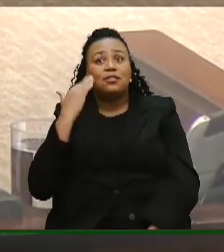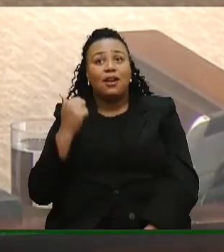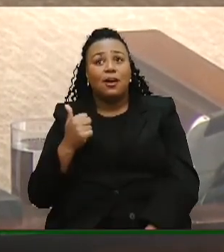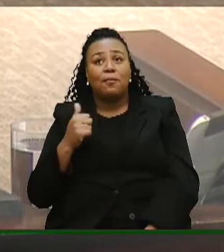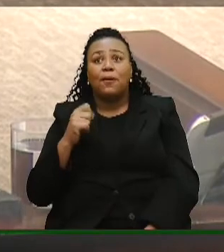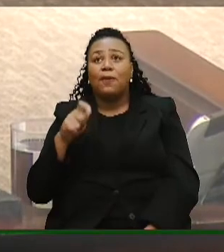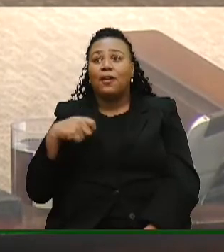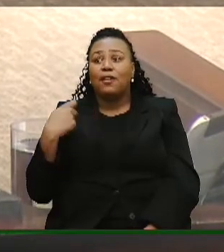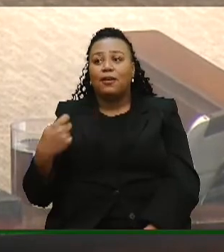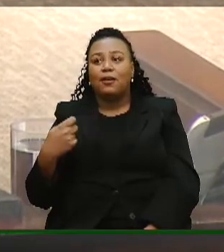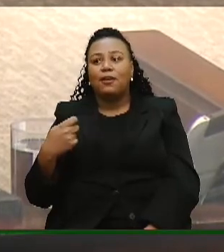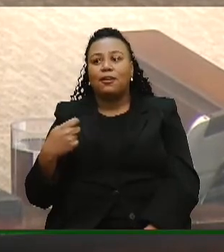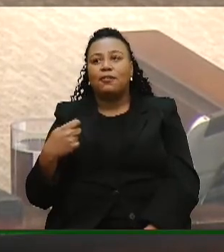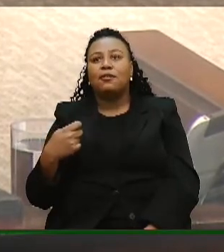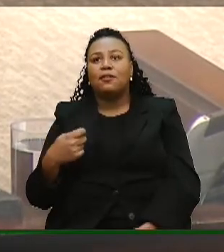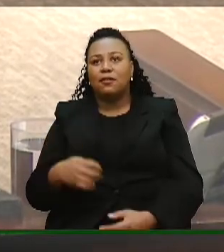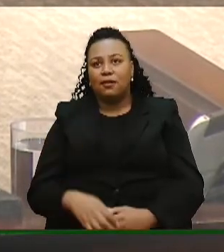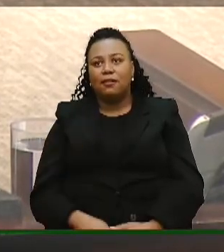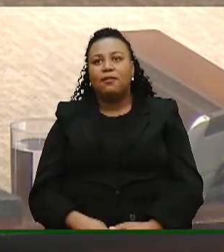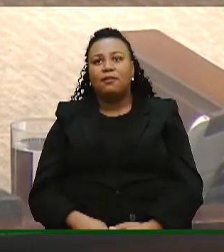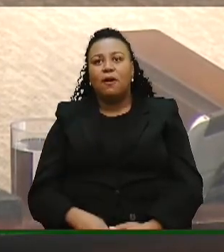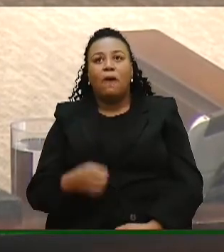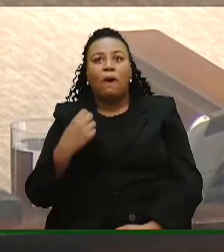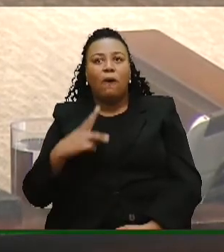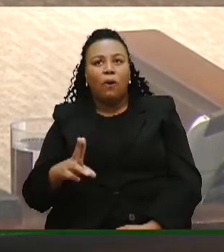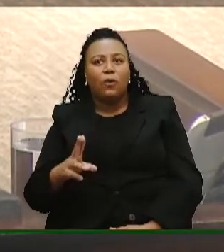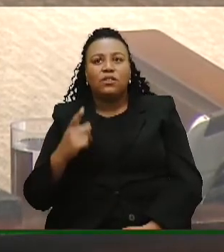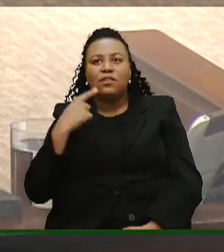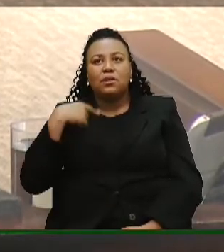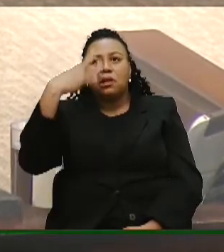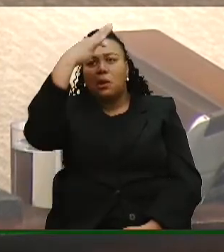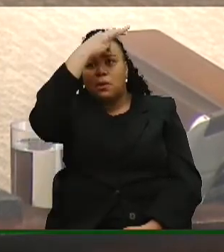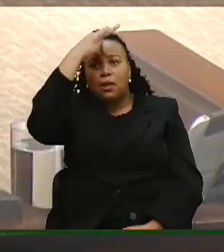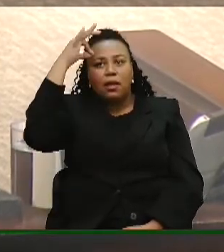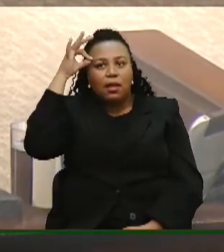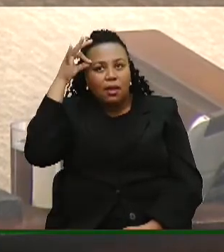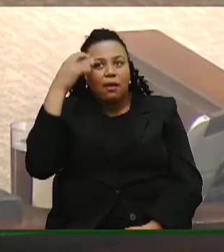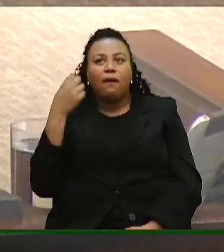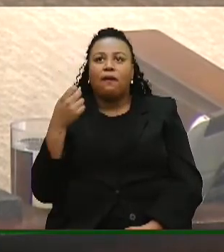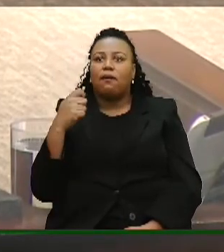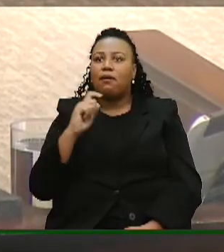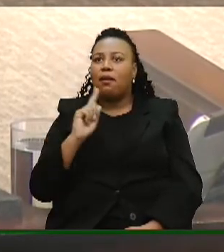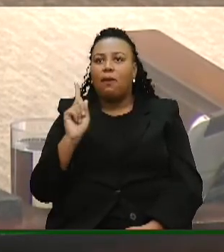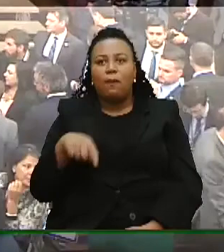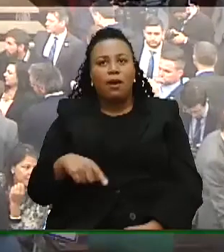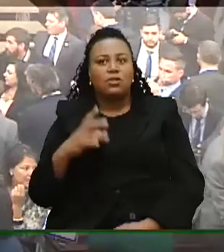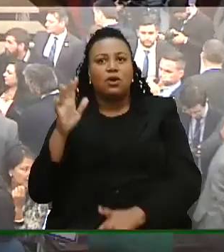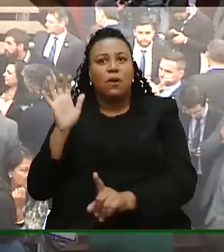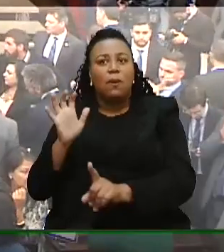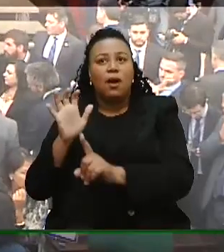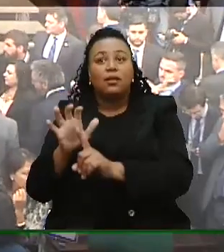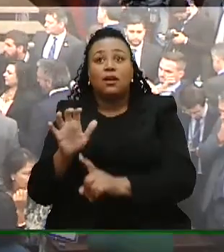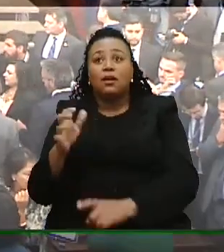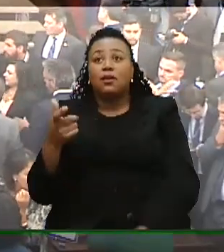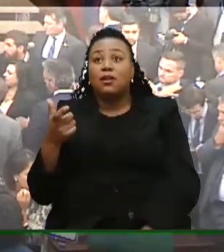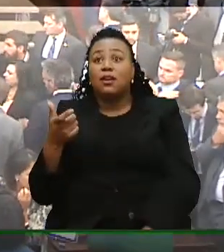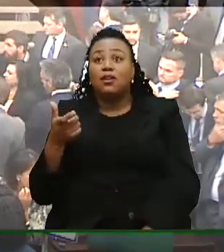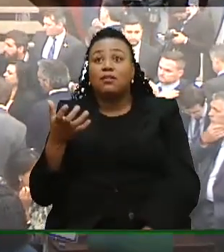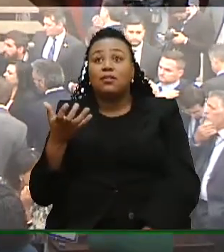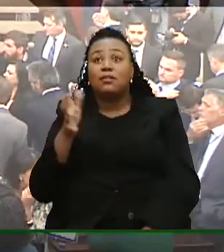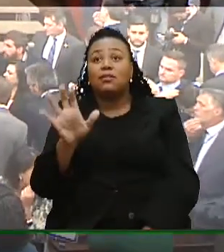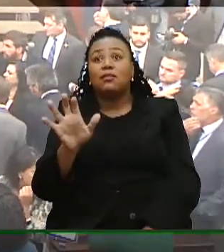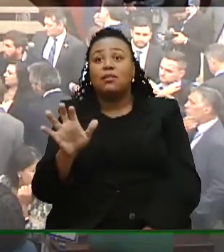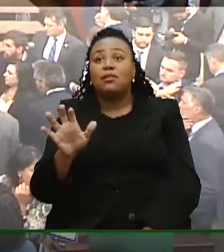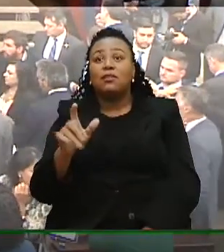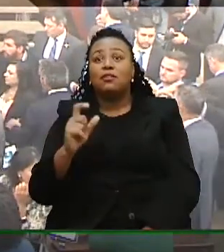quem não sabe, ou está se fazendo desentendido, que não é só um ataque contra aqueles que estão há cinco anos